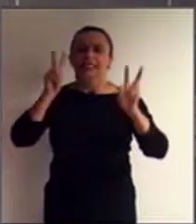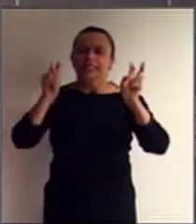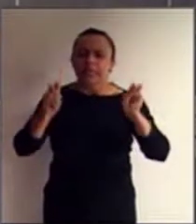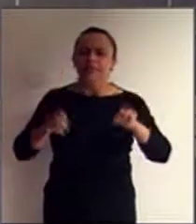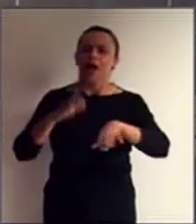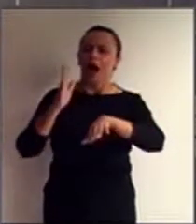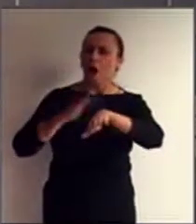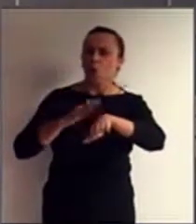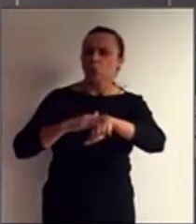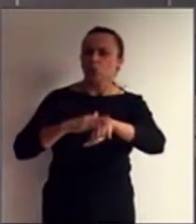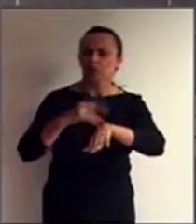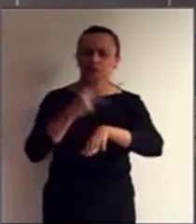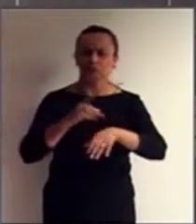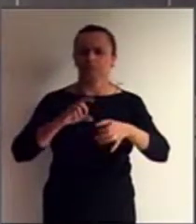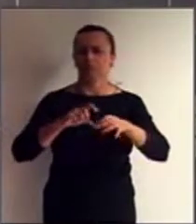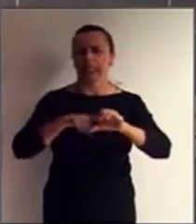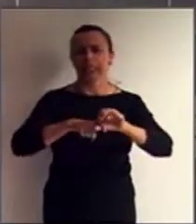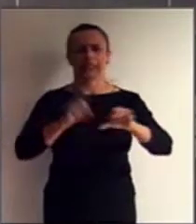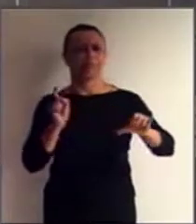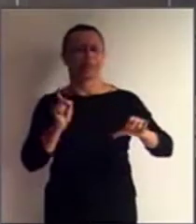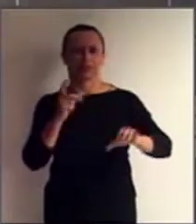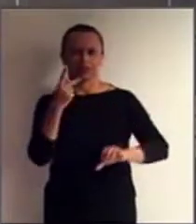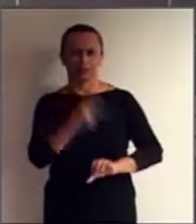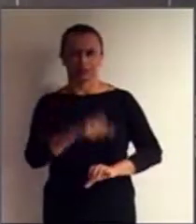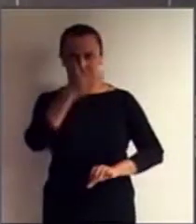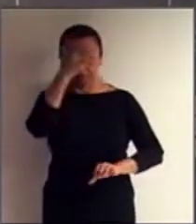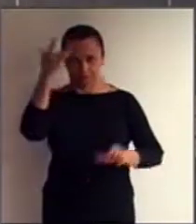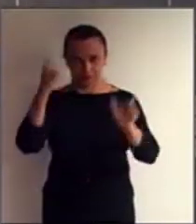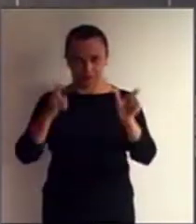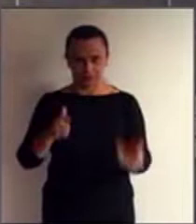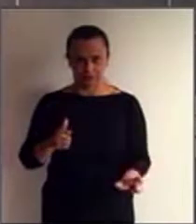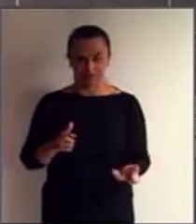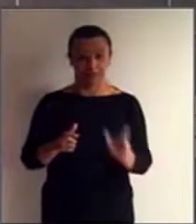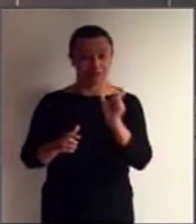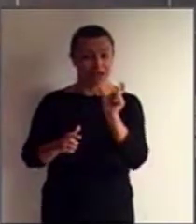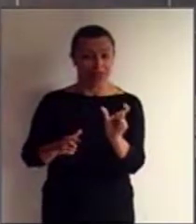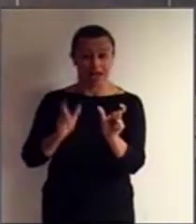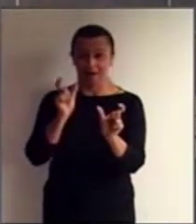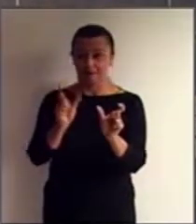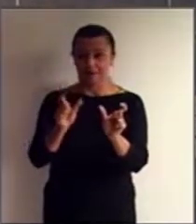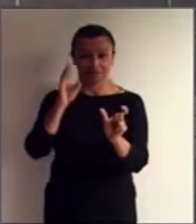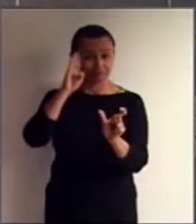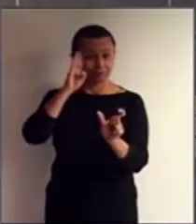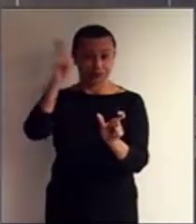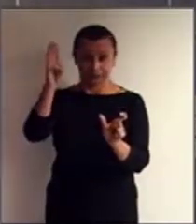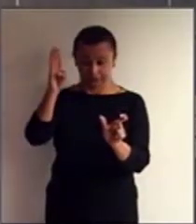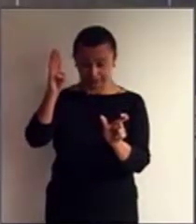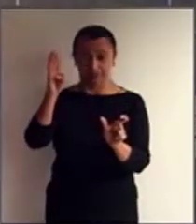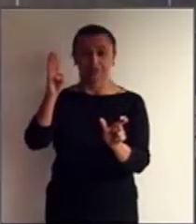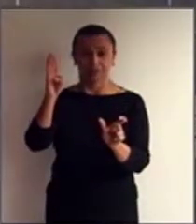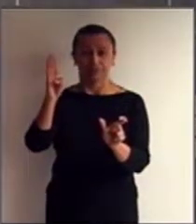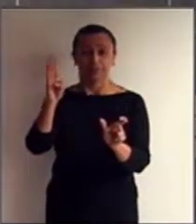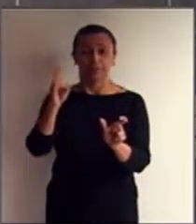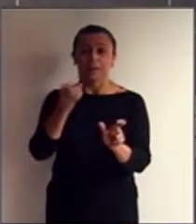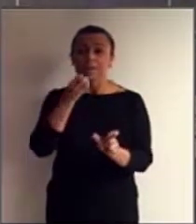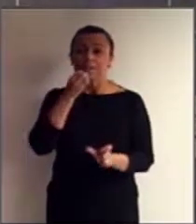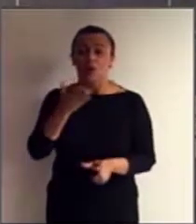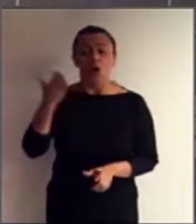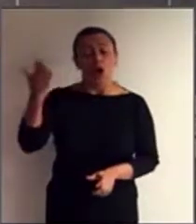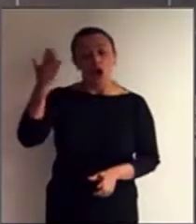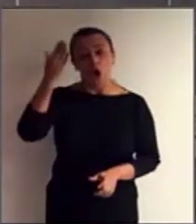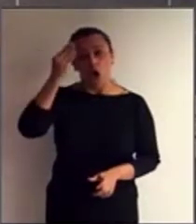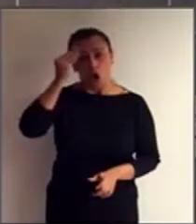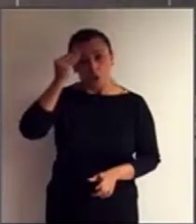da pessoa. São palavras-chave para a boa compreensão